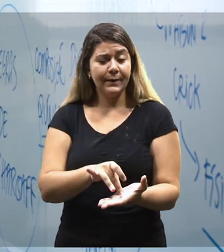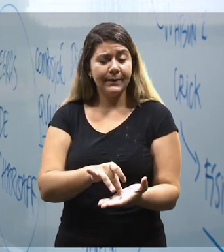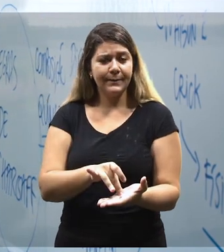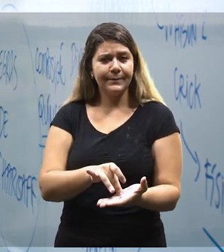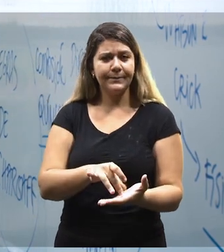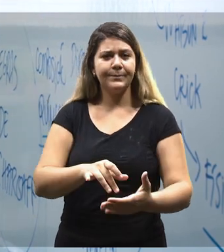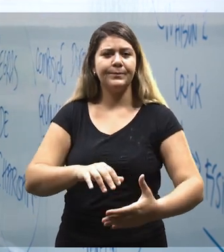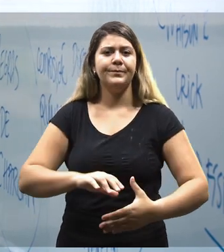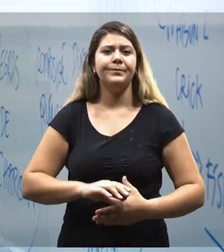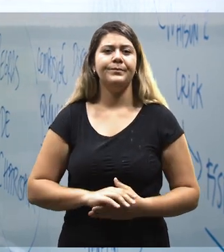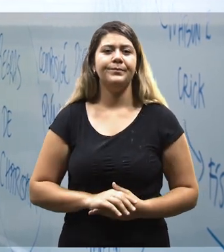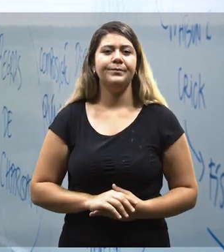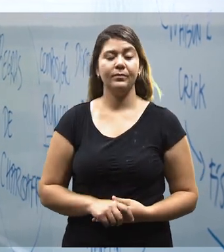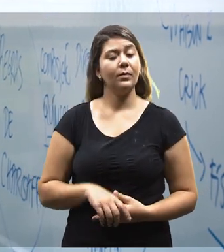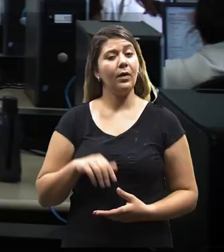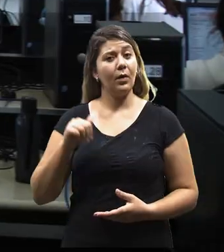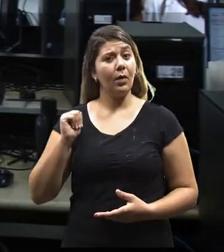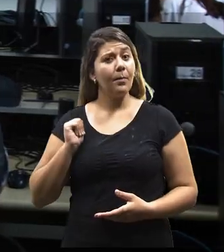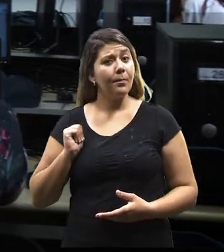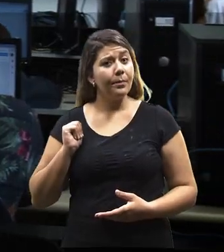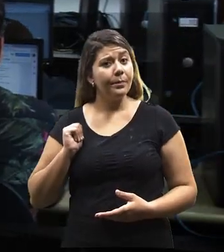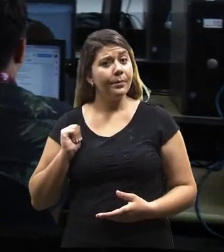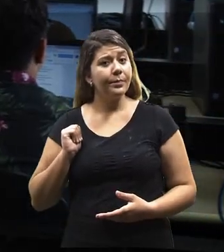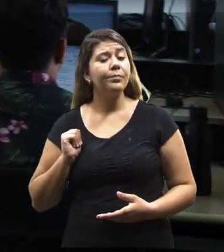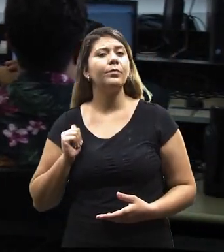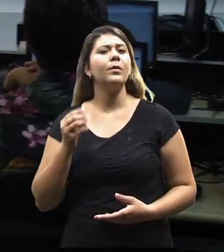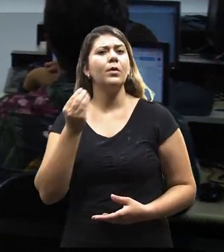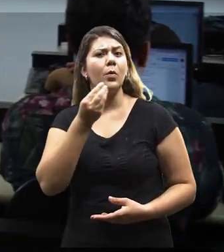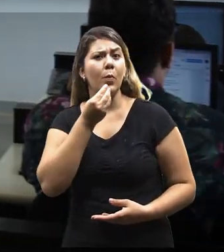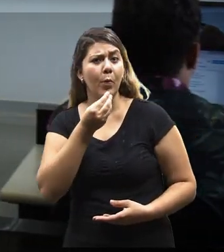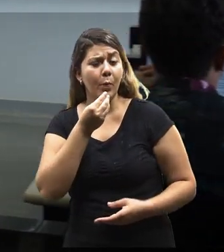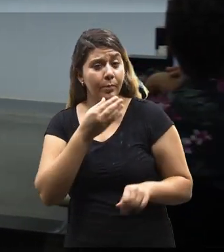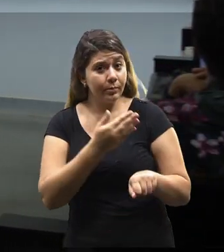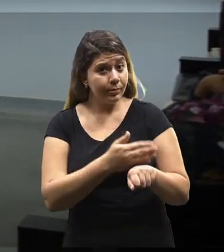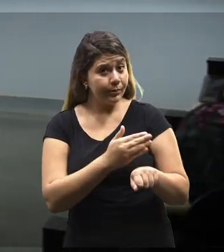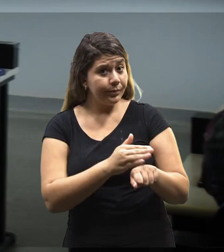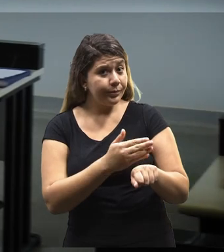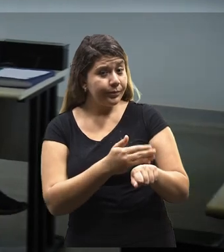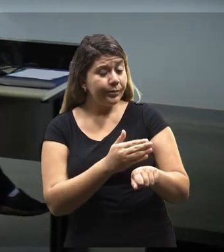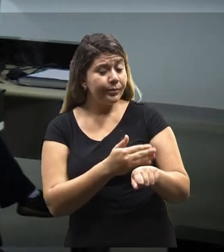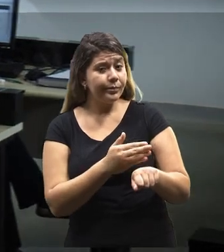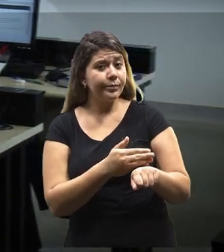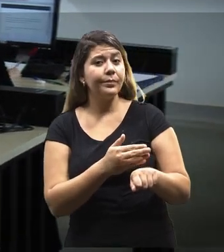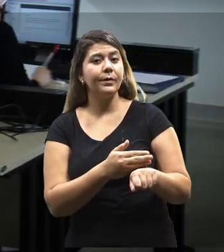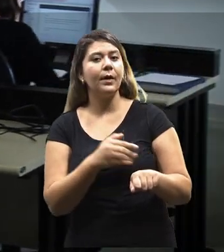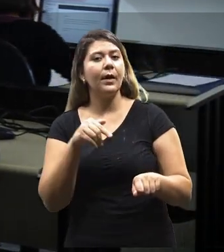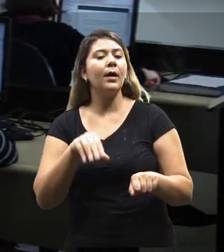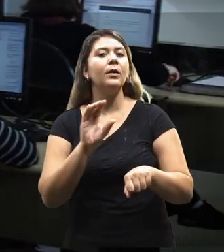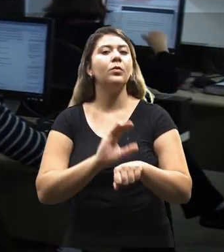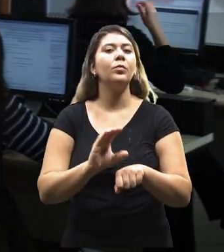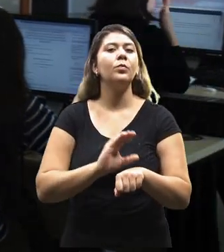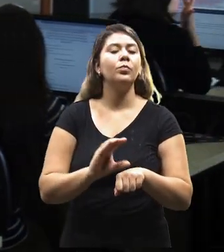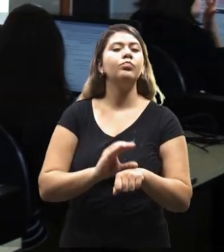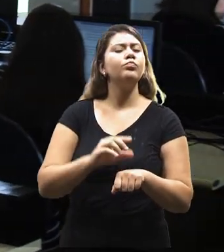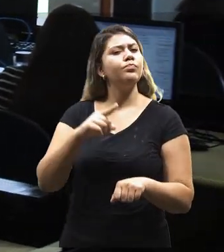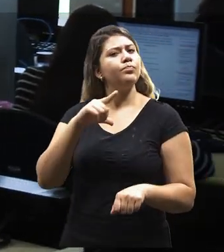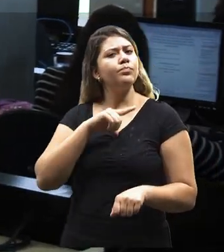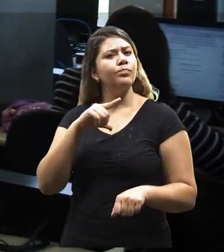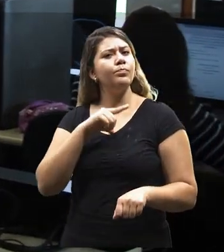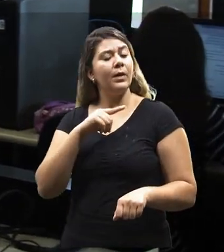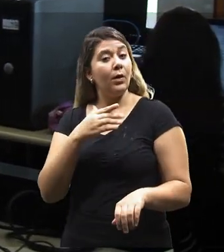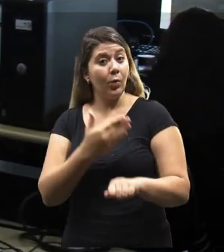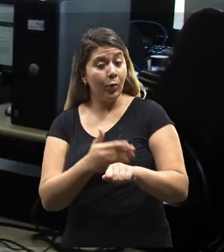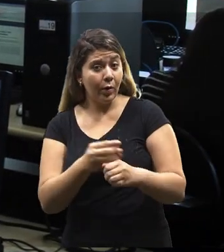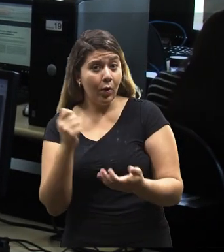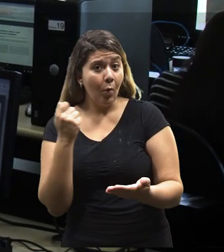formar cidadãos dentro dessa perspectiva. Em relação a bolsas e oportunidades de estágio, aqui no curso a gente tem